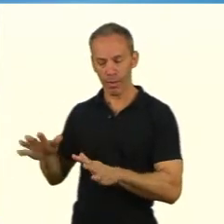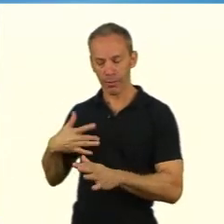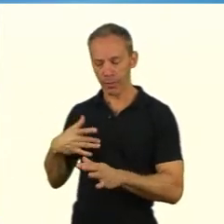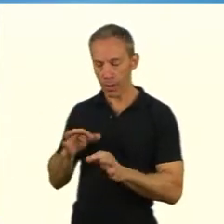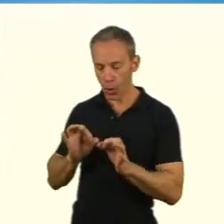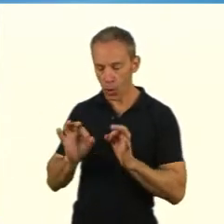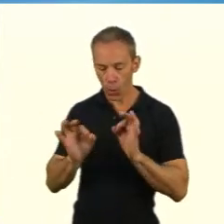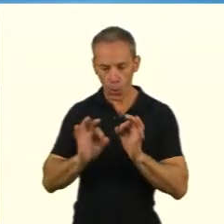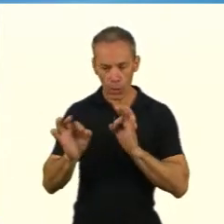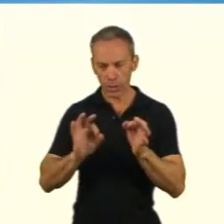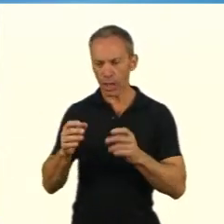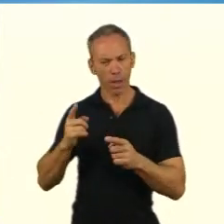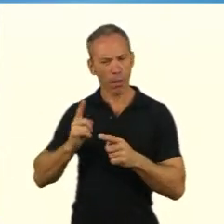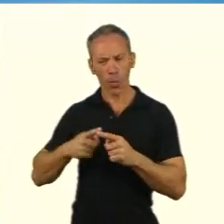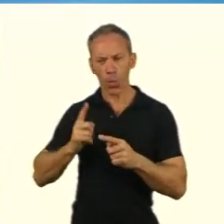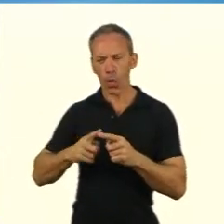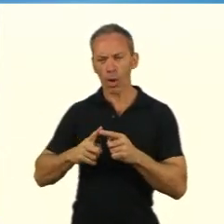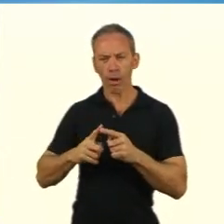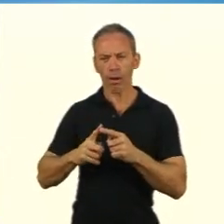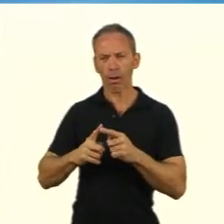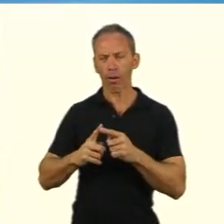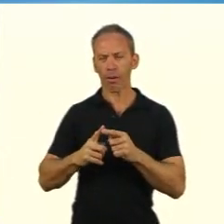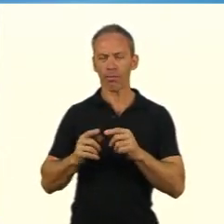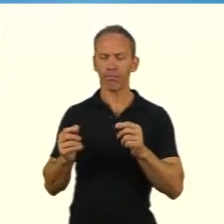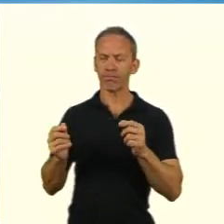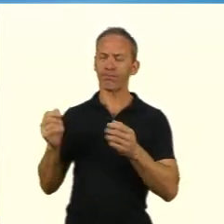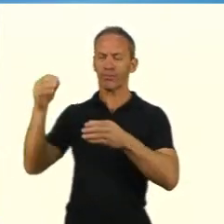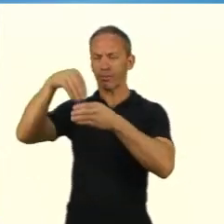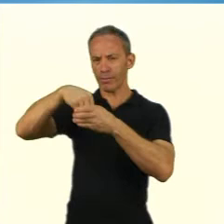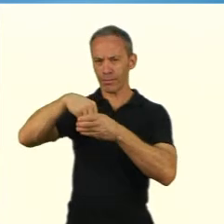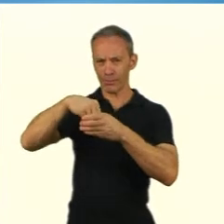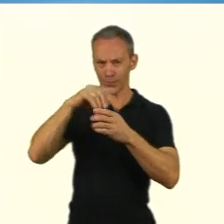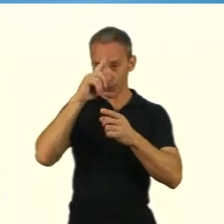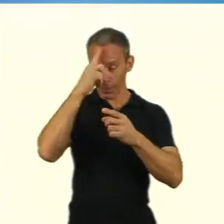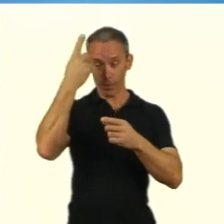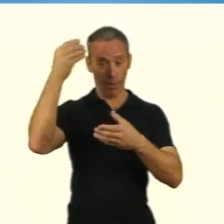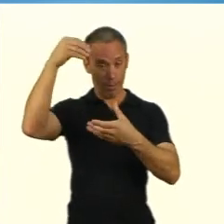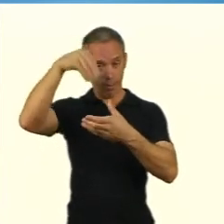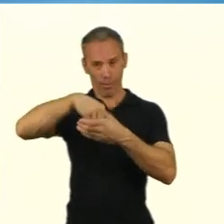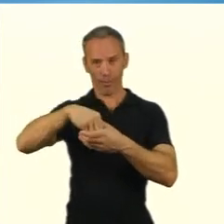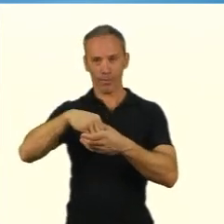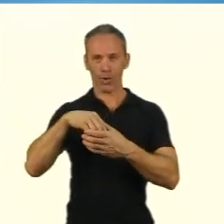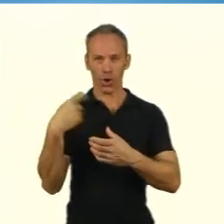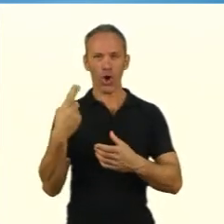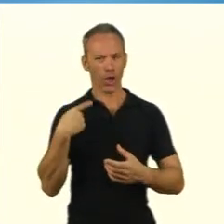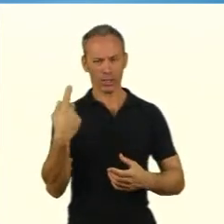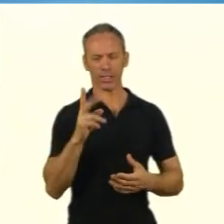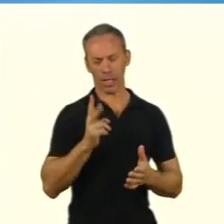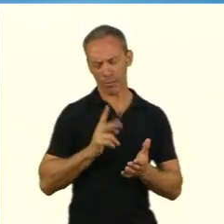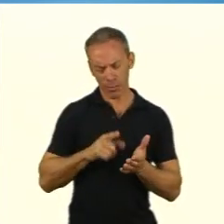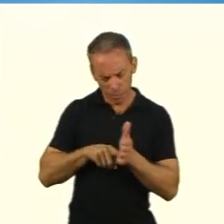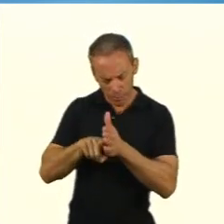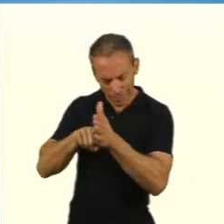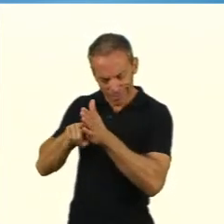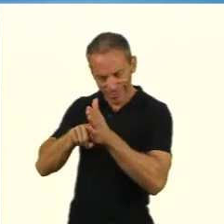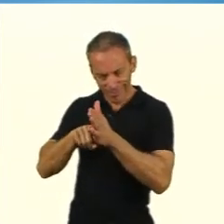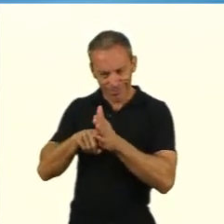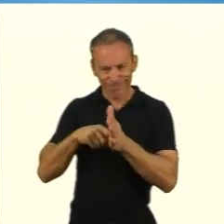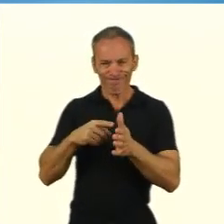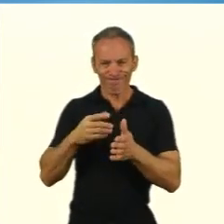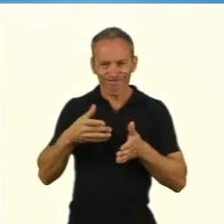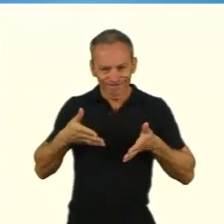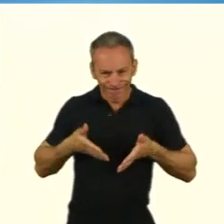também, futuramente, estarão aí inseridos e inseridas em sala de aula, nos estágios. E tem também aqueles que estão procurando a